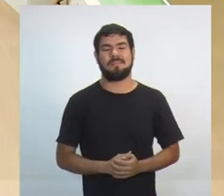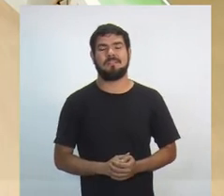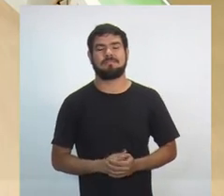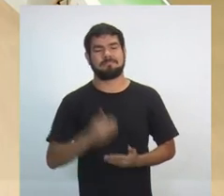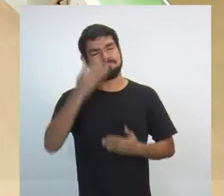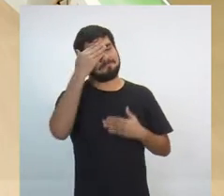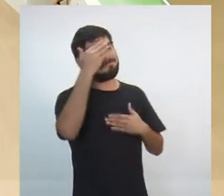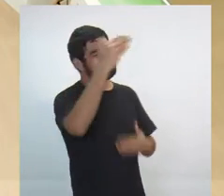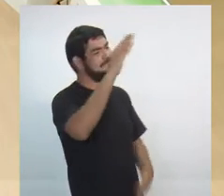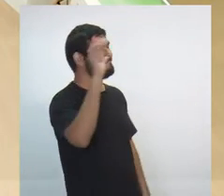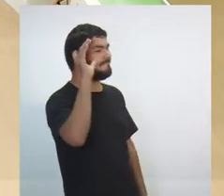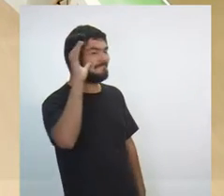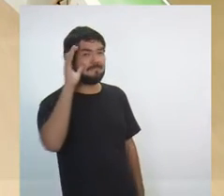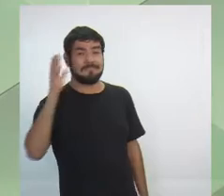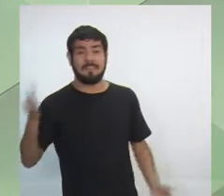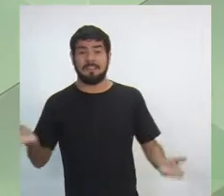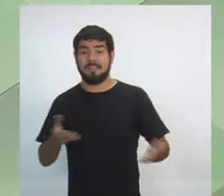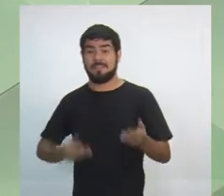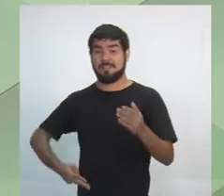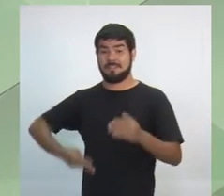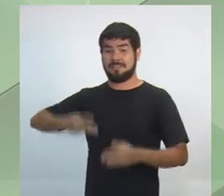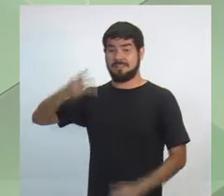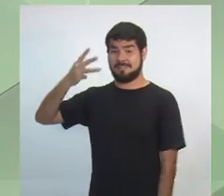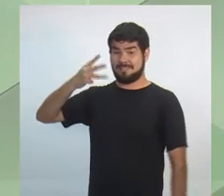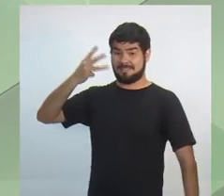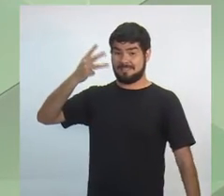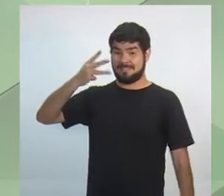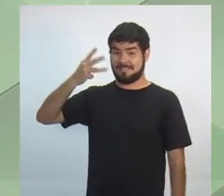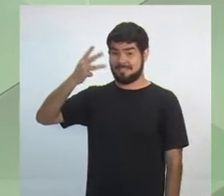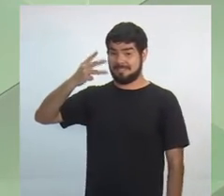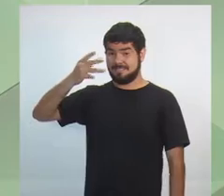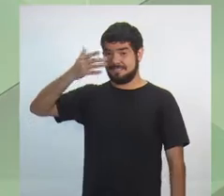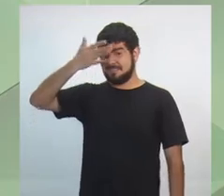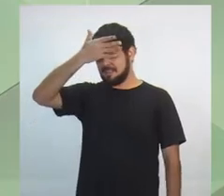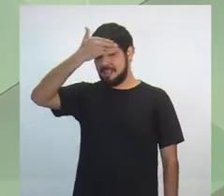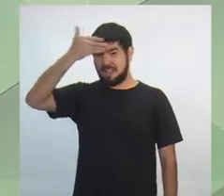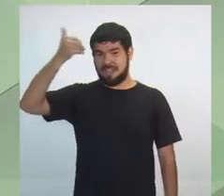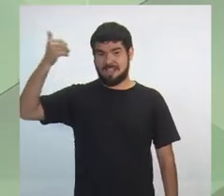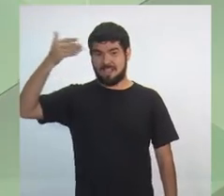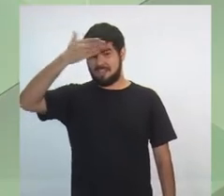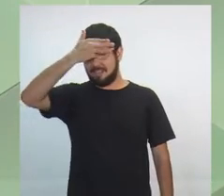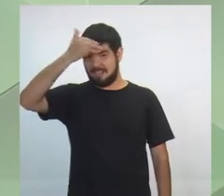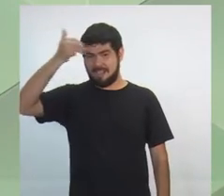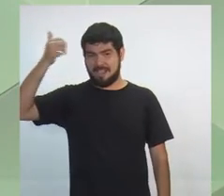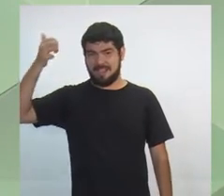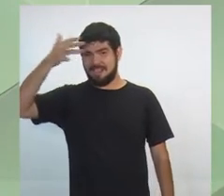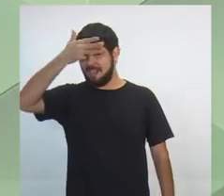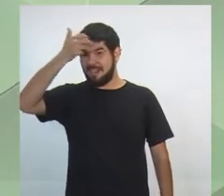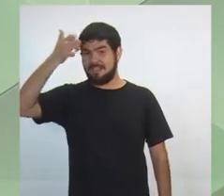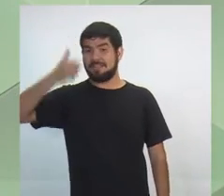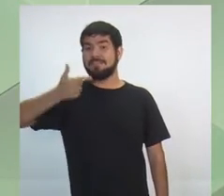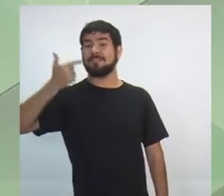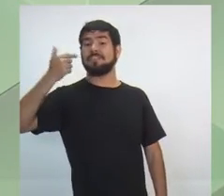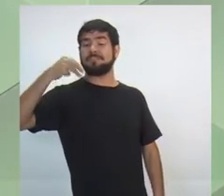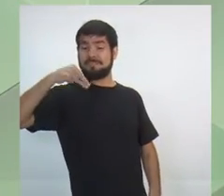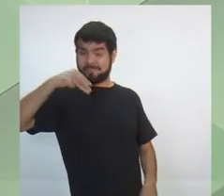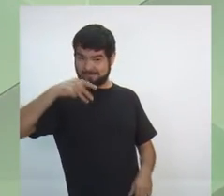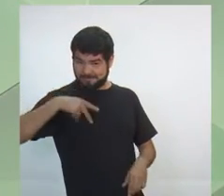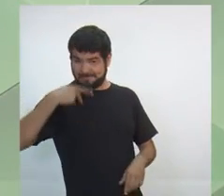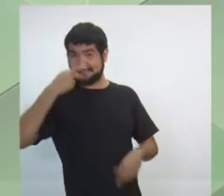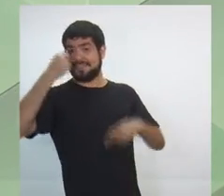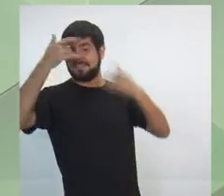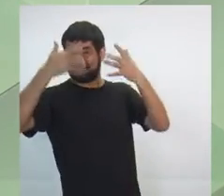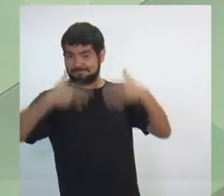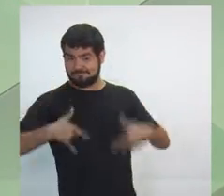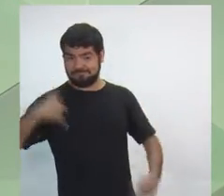Obrigada, candidata. Agora, na ordem de sorteio, o candidato Davi Almeida tem dois minutos para falar as suas considerações finais. Dois minutos